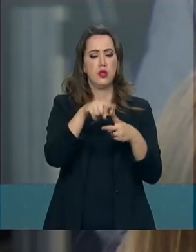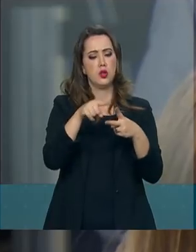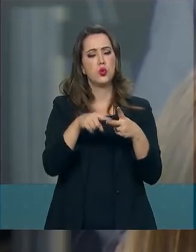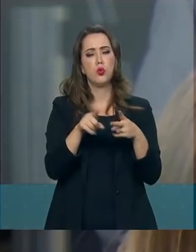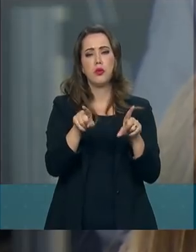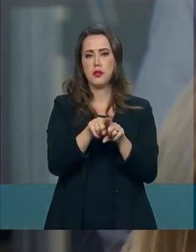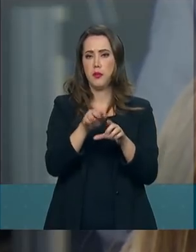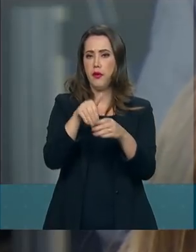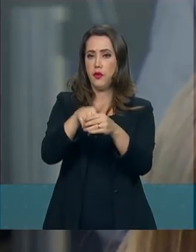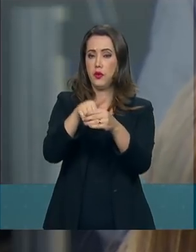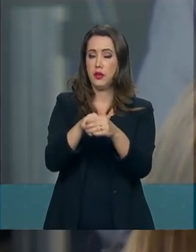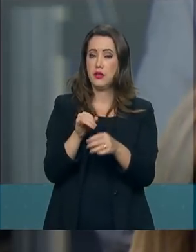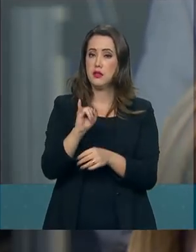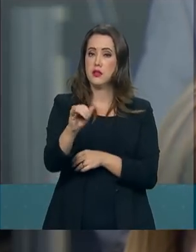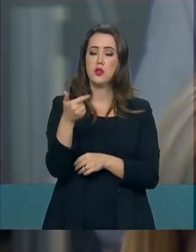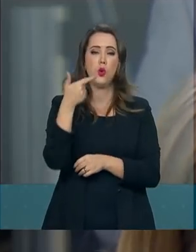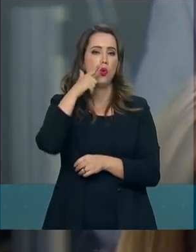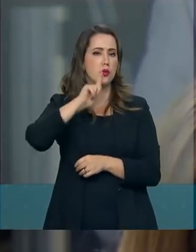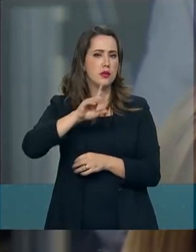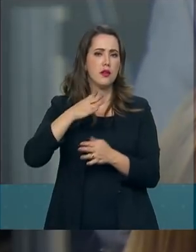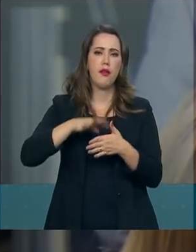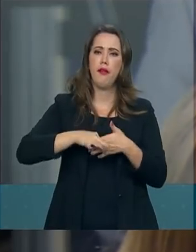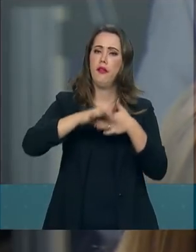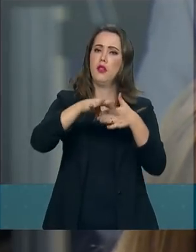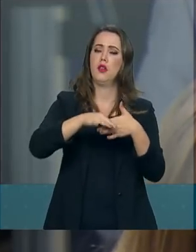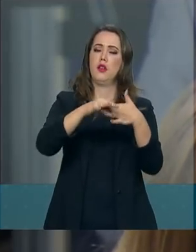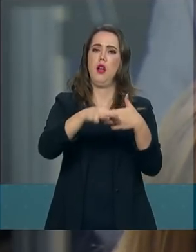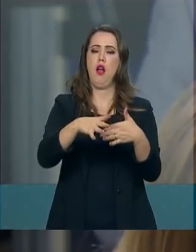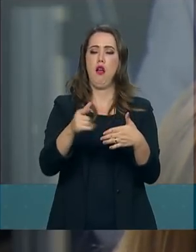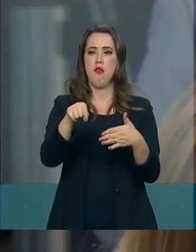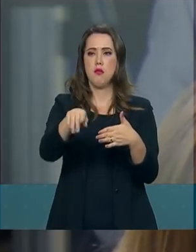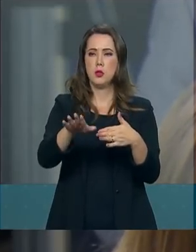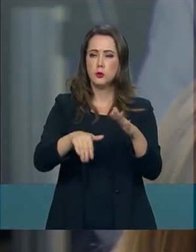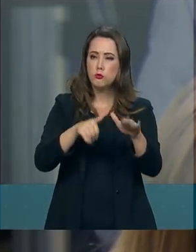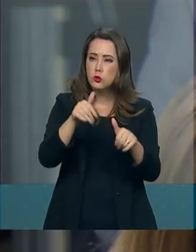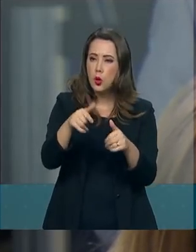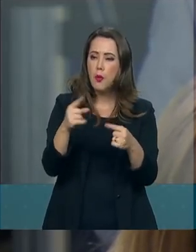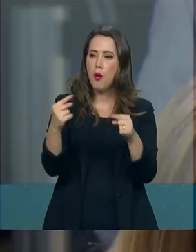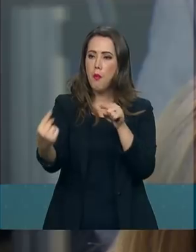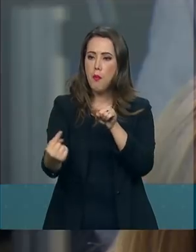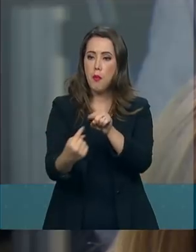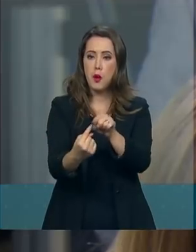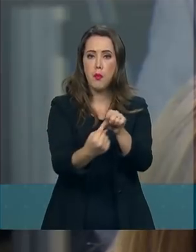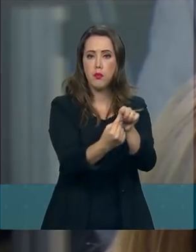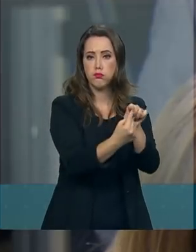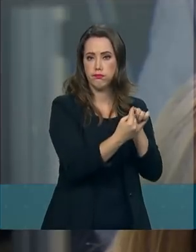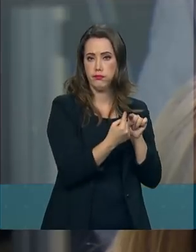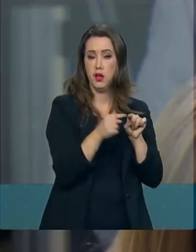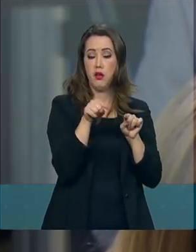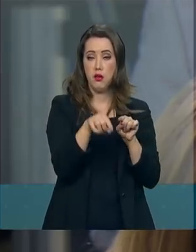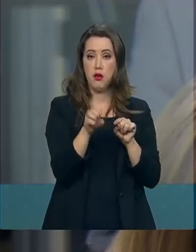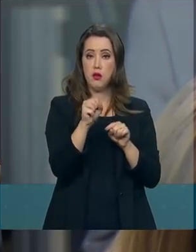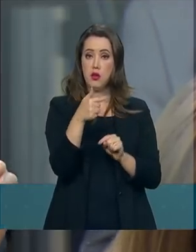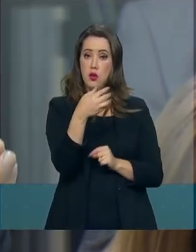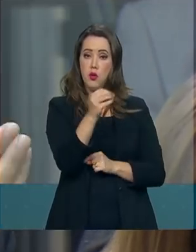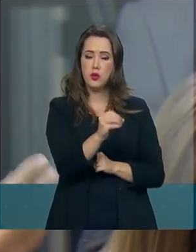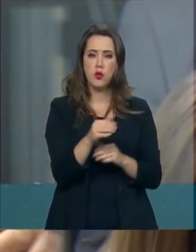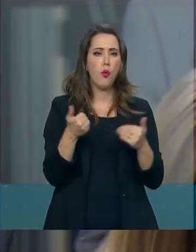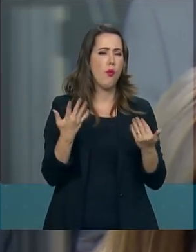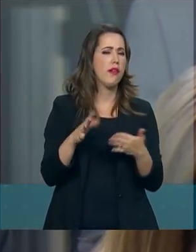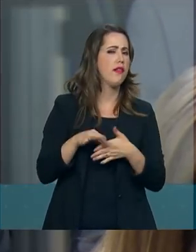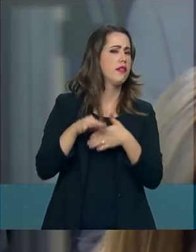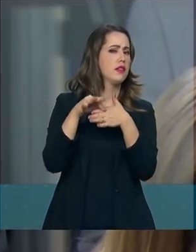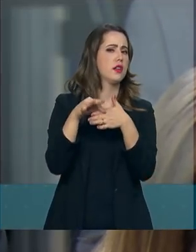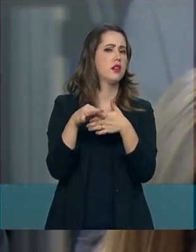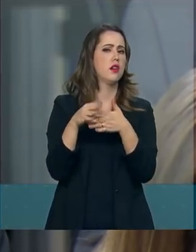e se, caso vá fazer ou esteja encabeçando alguma articulação nesse sentido para aprovar o 870 a tempo, se quem está no